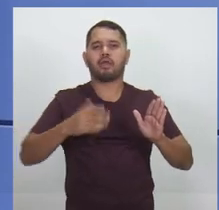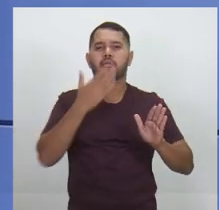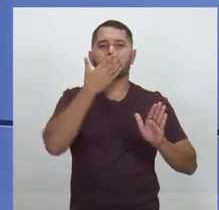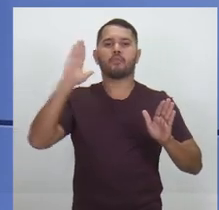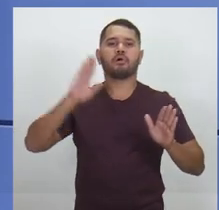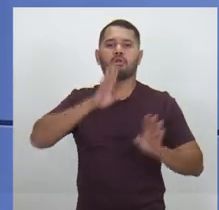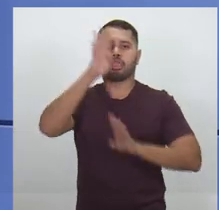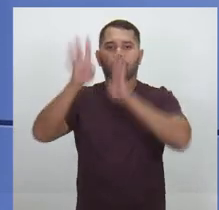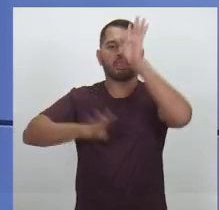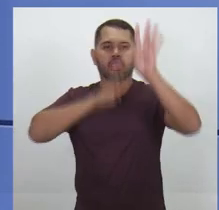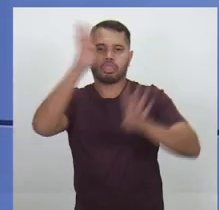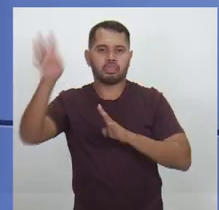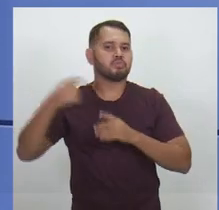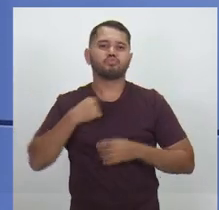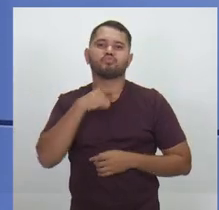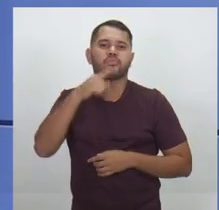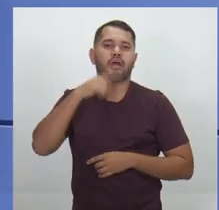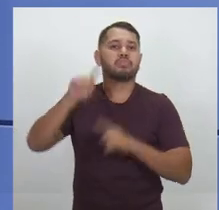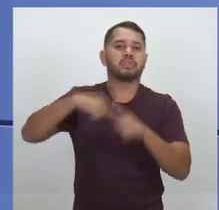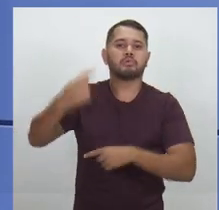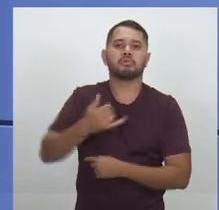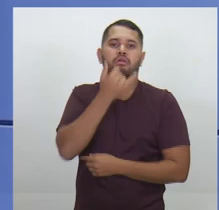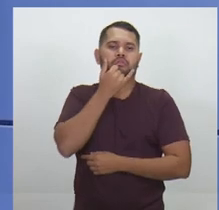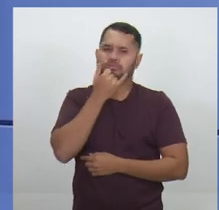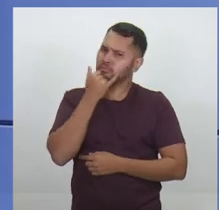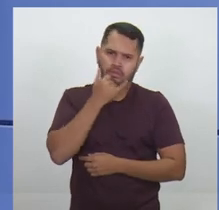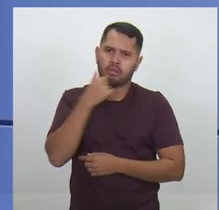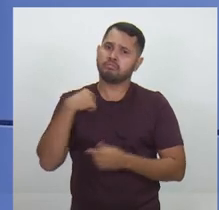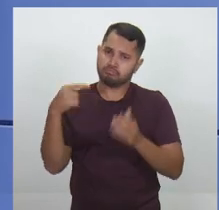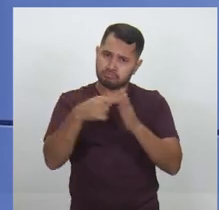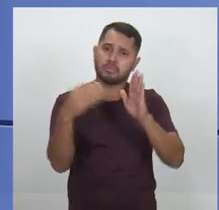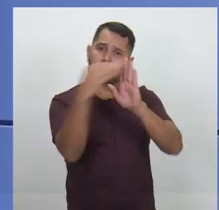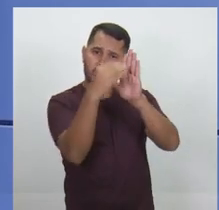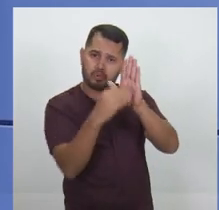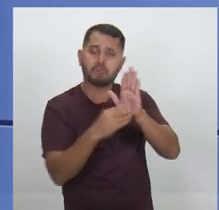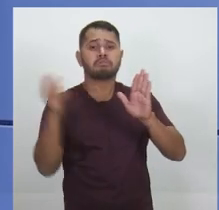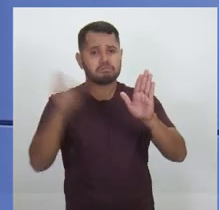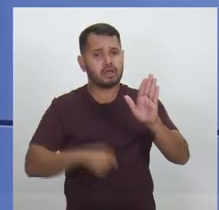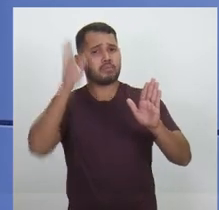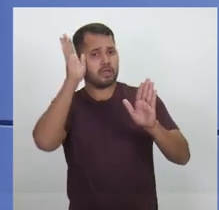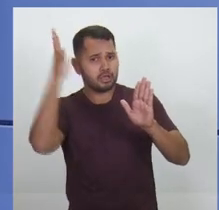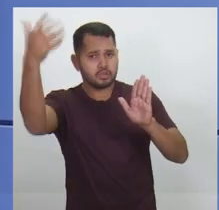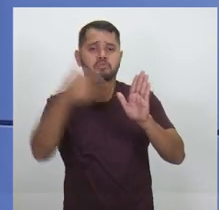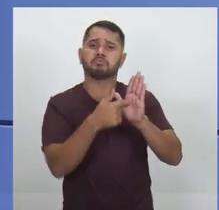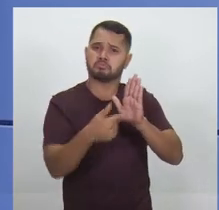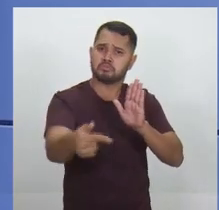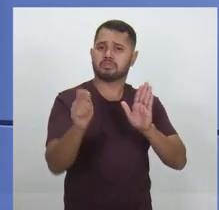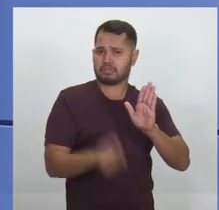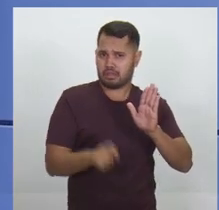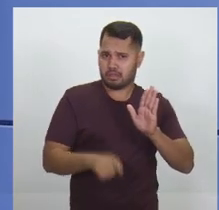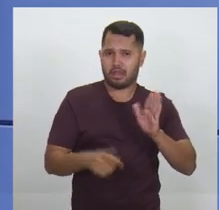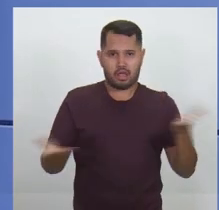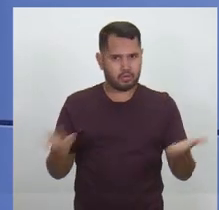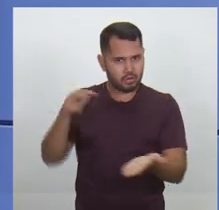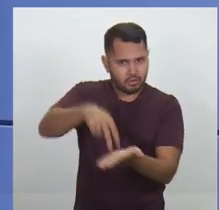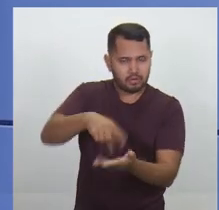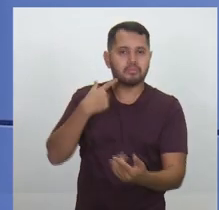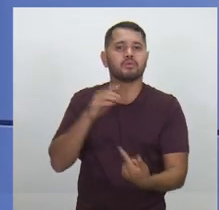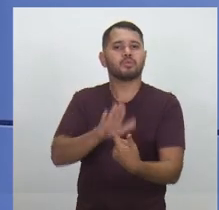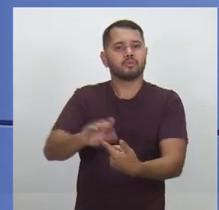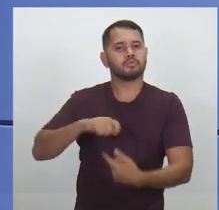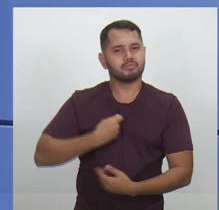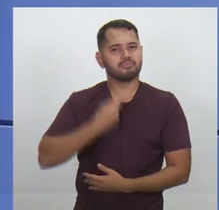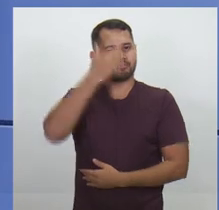aqui, mundos em fundo, aquilo que nós não podemos cumprir. Tudo que está aí é o que está constitucionalmente que podemos realizar. Nós estamos aqui colocando o nosso nome à